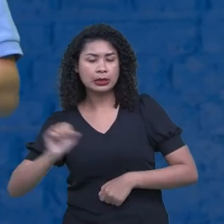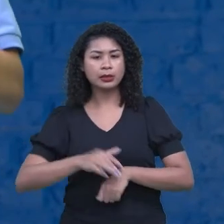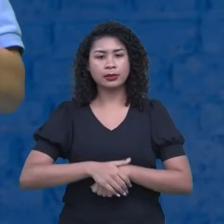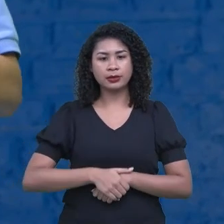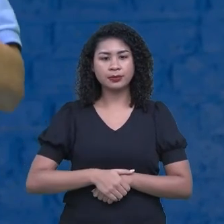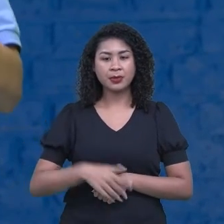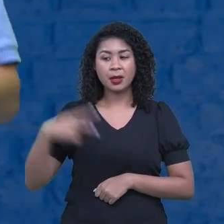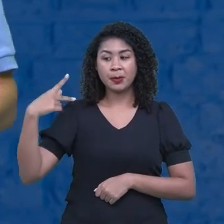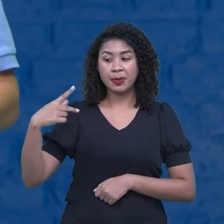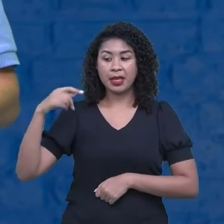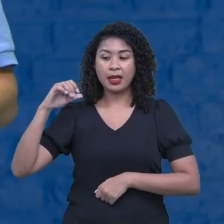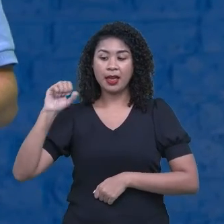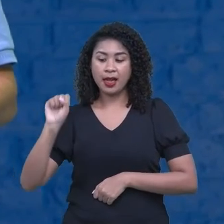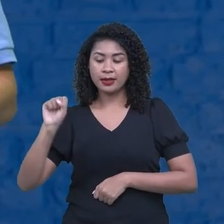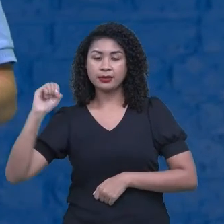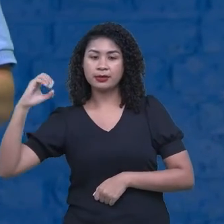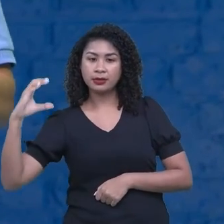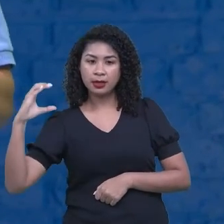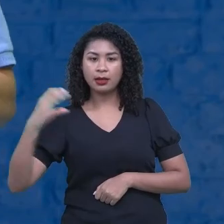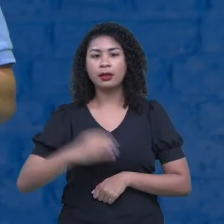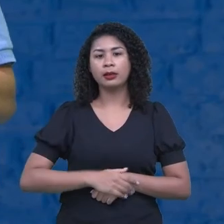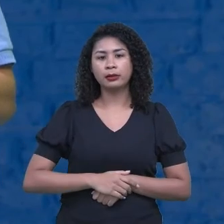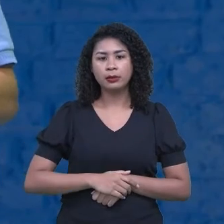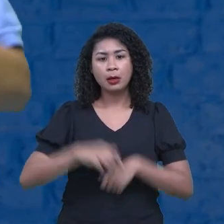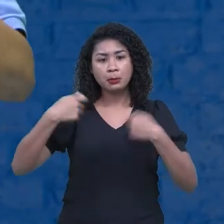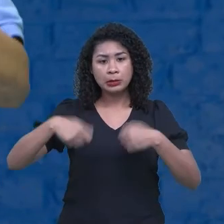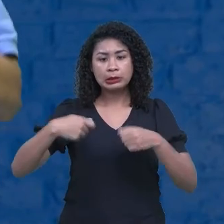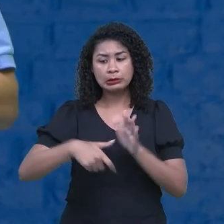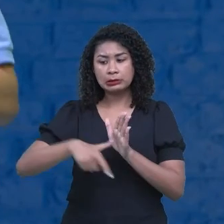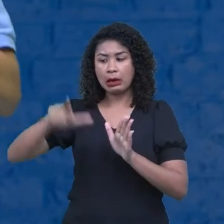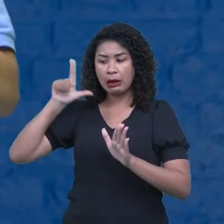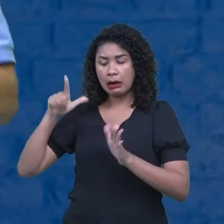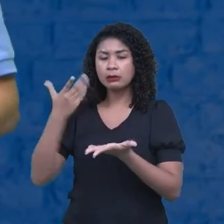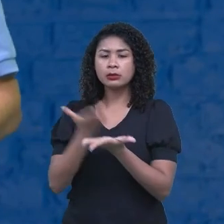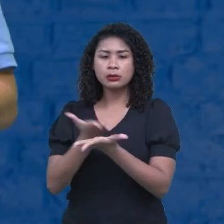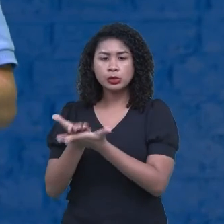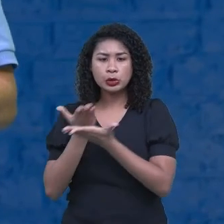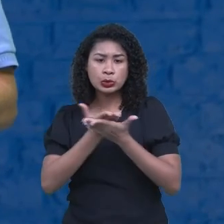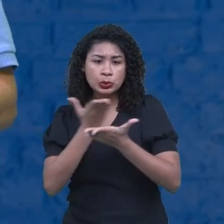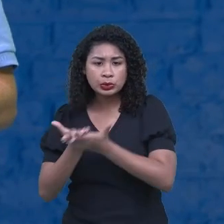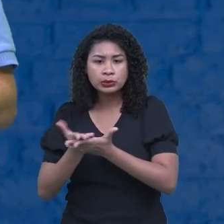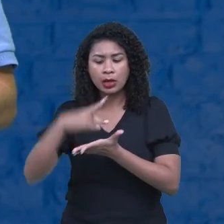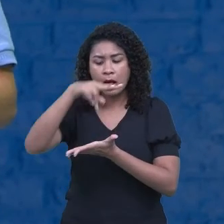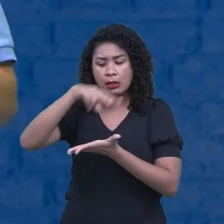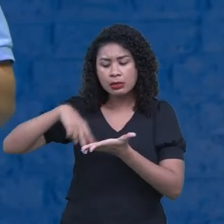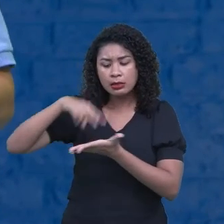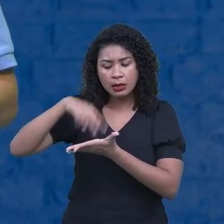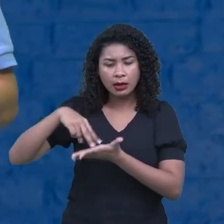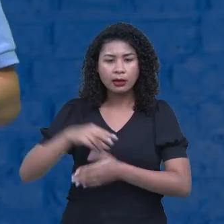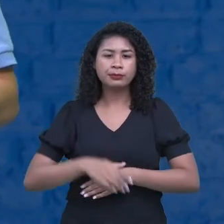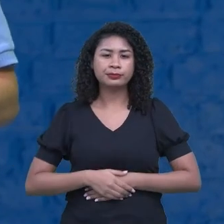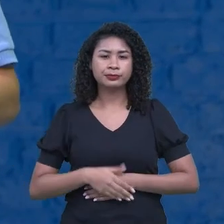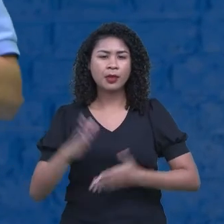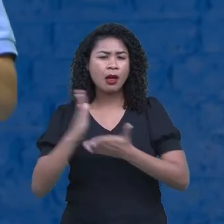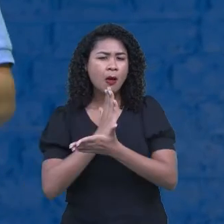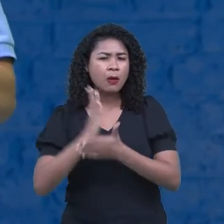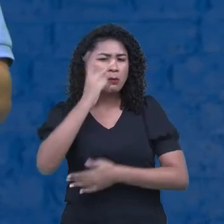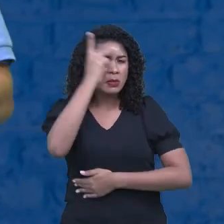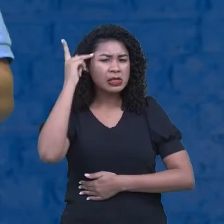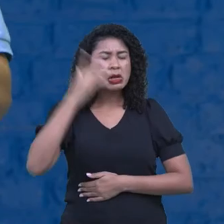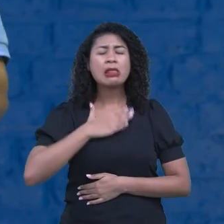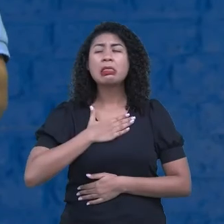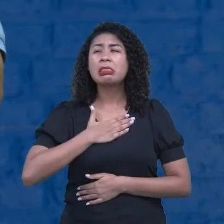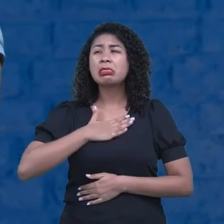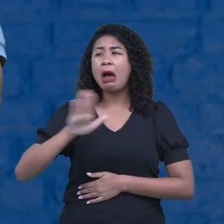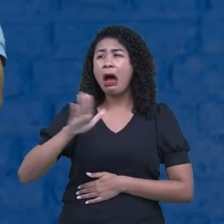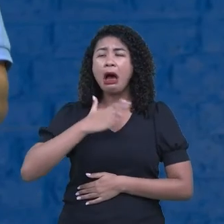eu vou ter que estudar, eu vou ter que ler. Muitos não vão gostar, mas é necessário. Não podemos mudar isso. É